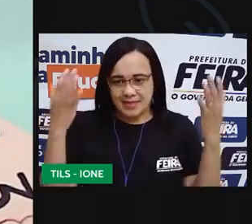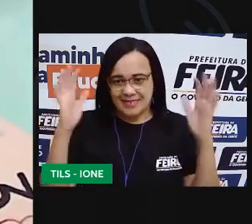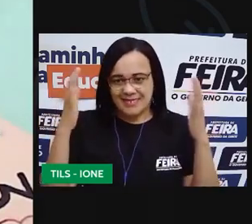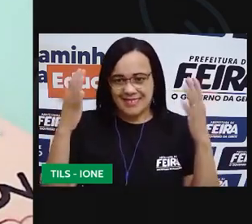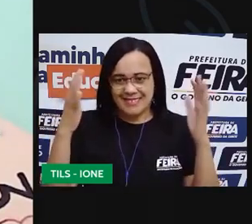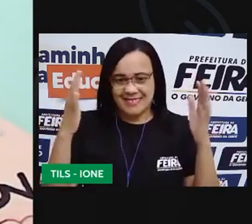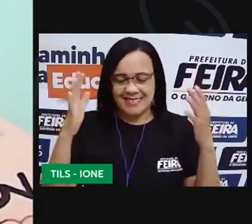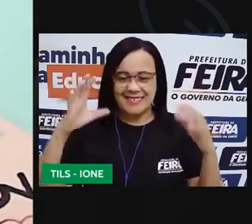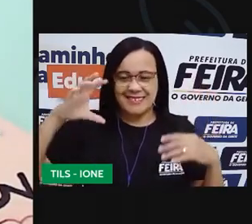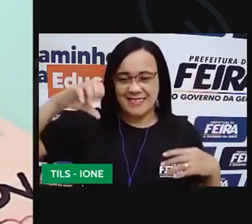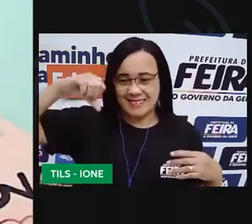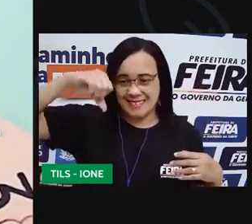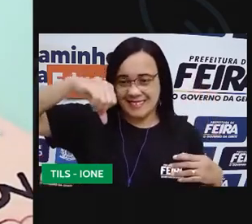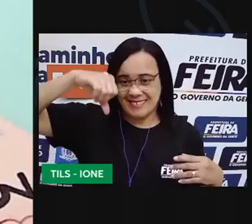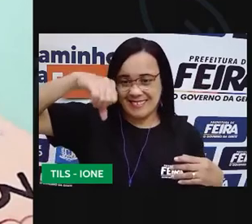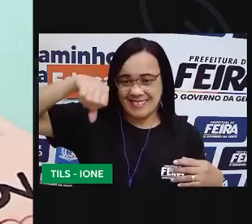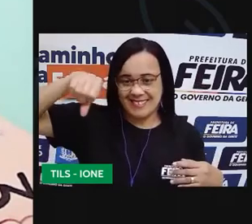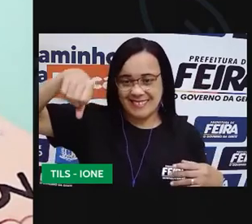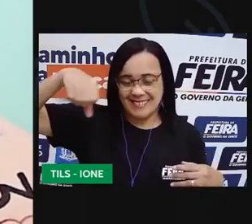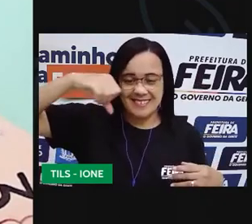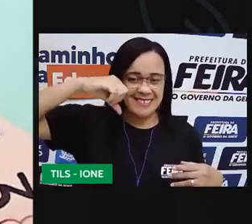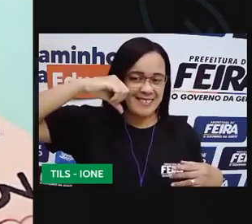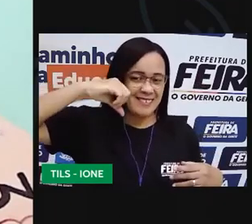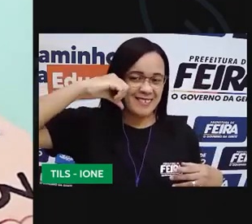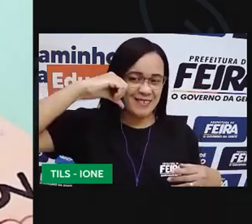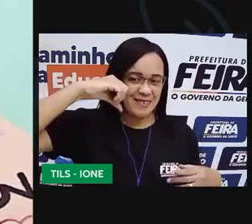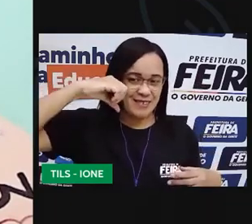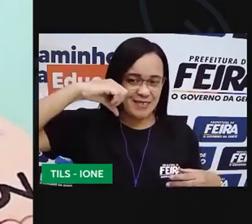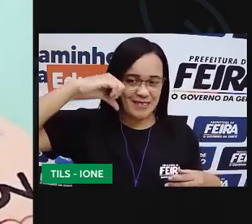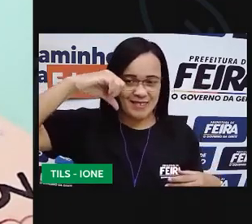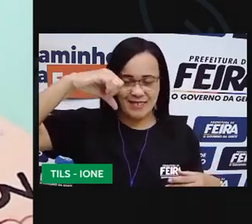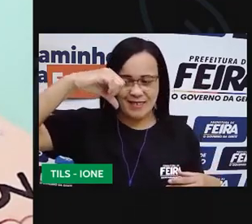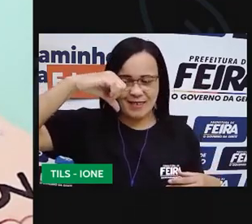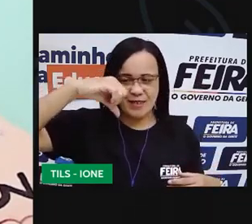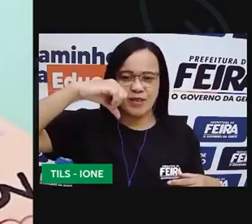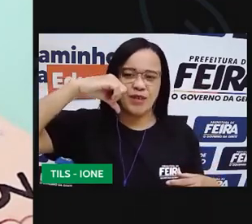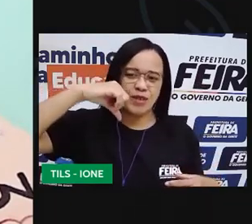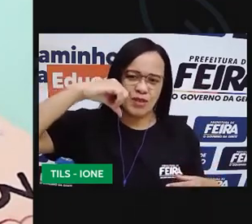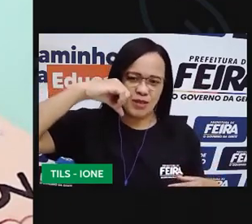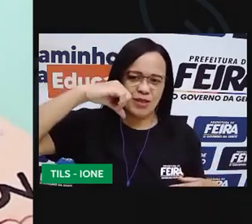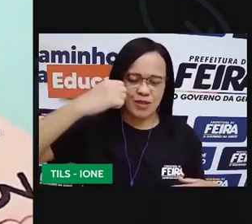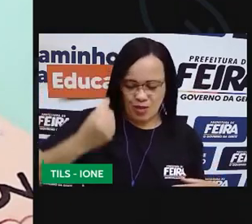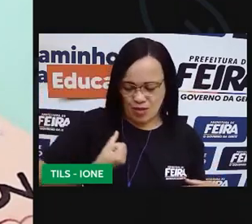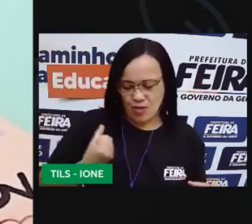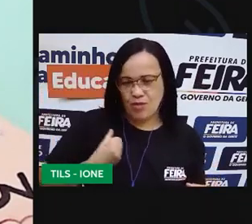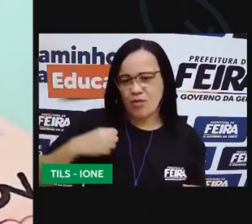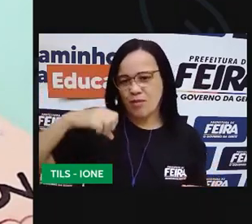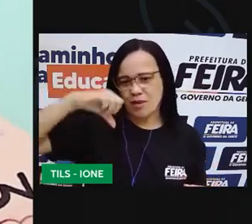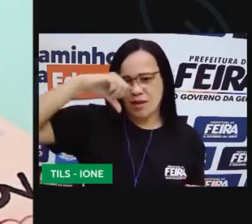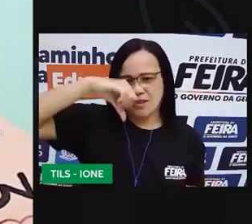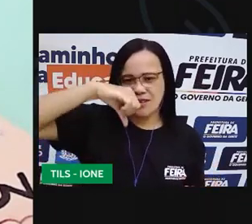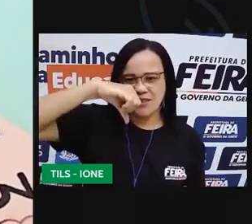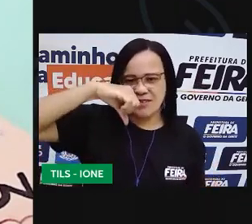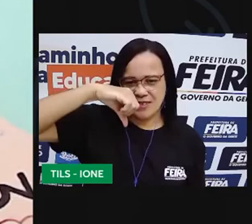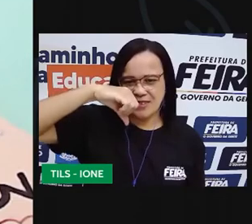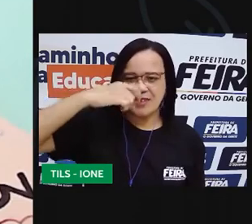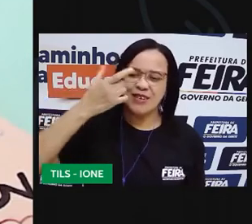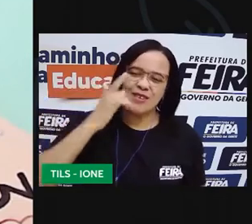ver como fazer que foi aqui o número 9 olha